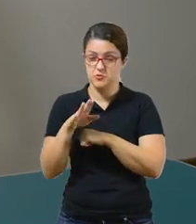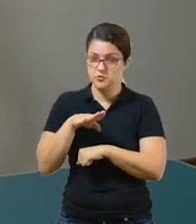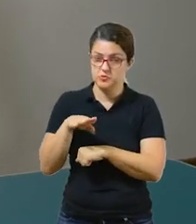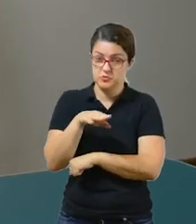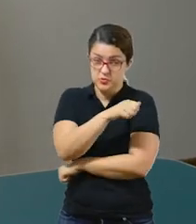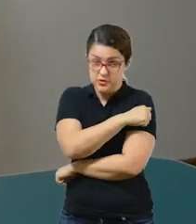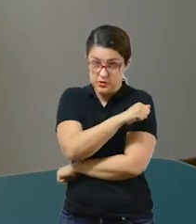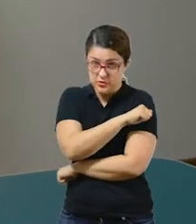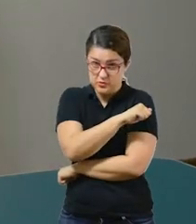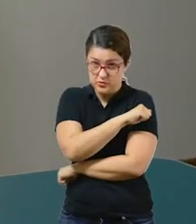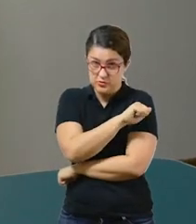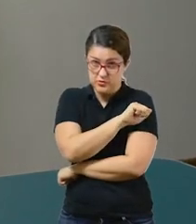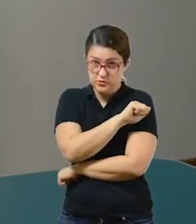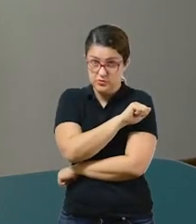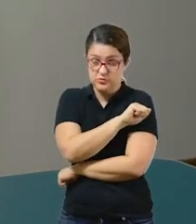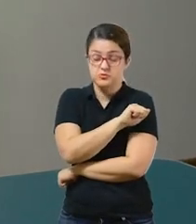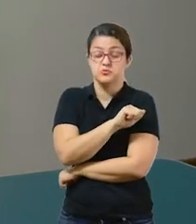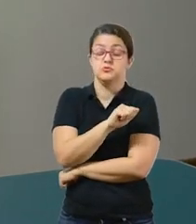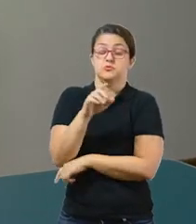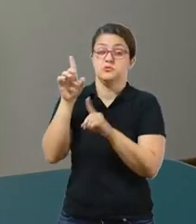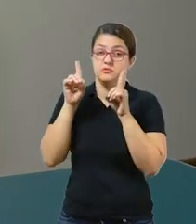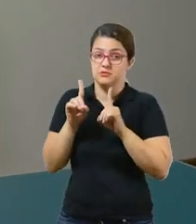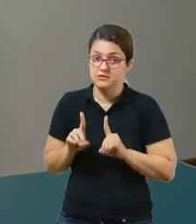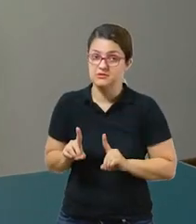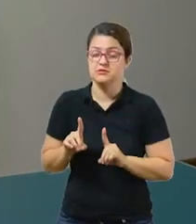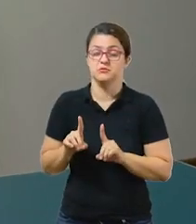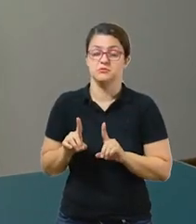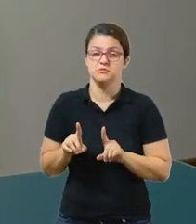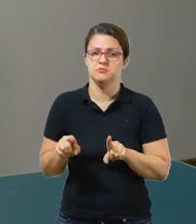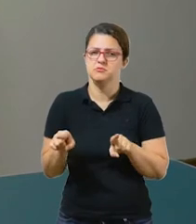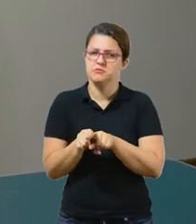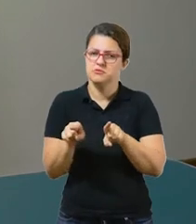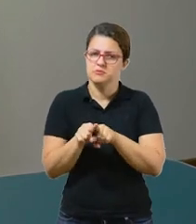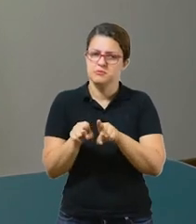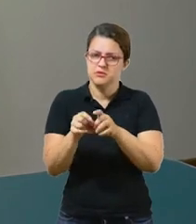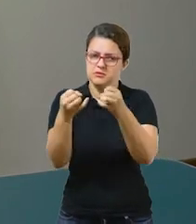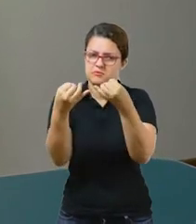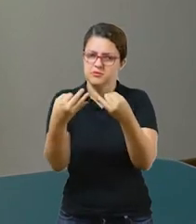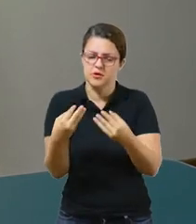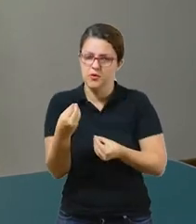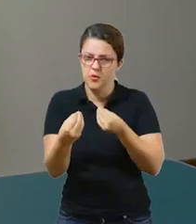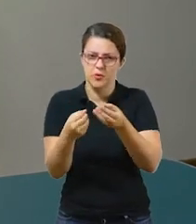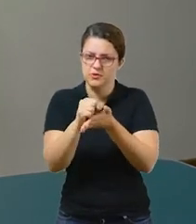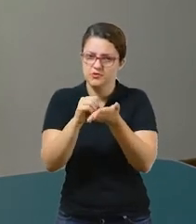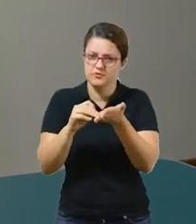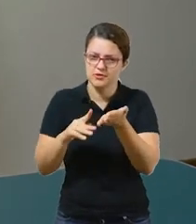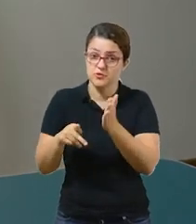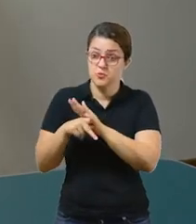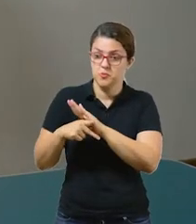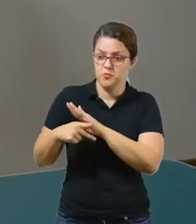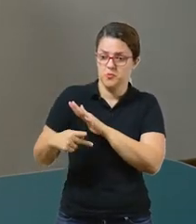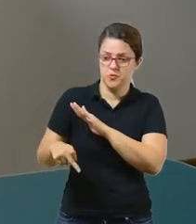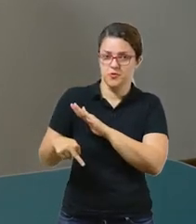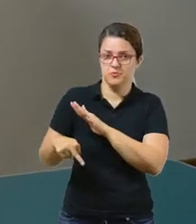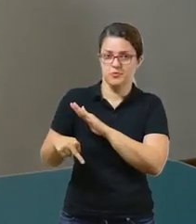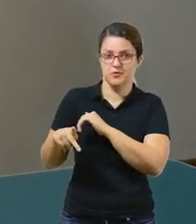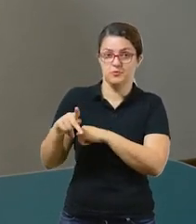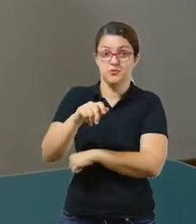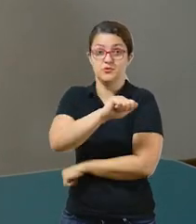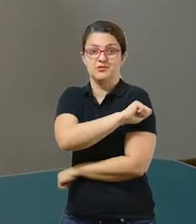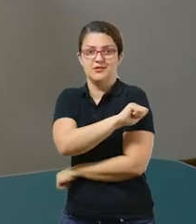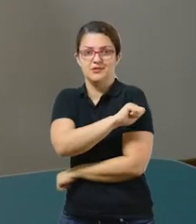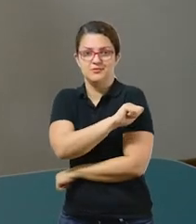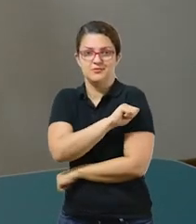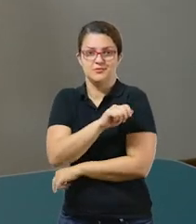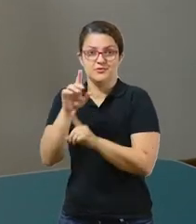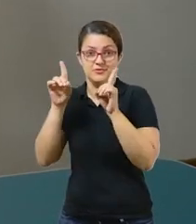todas elas nós temos um link com adaptação e explicação de como realizar as atividades. Fiquem atentos. Na